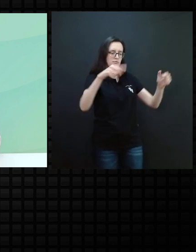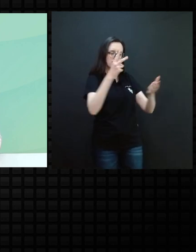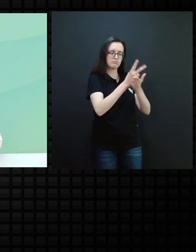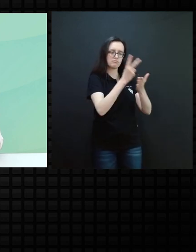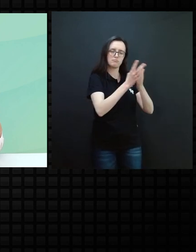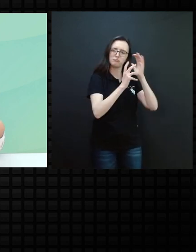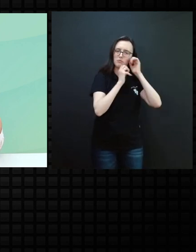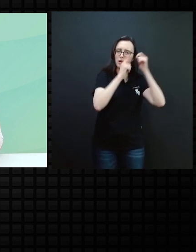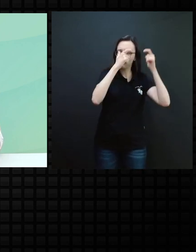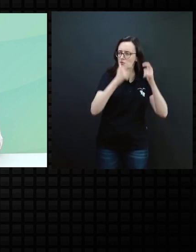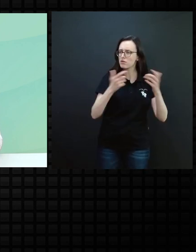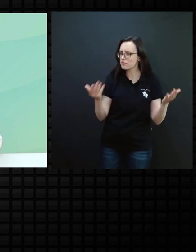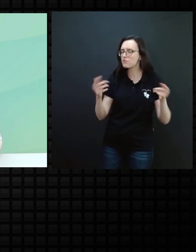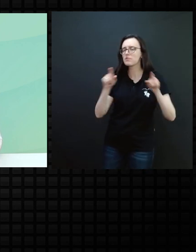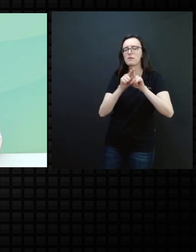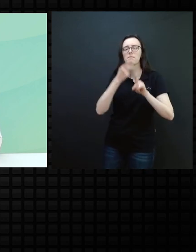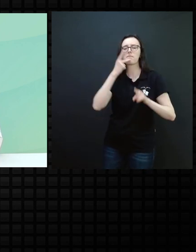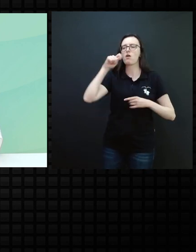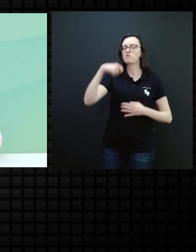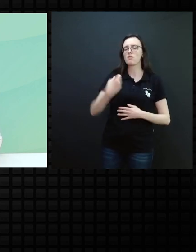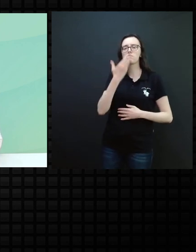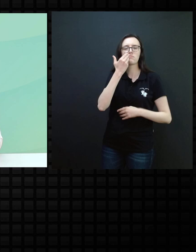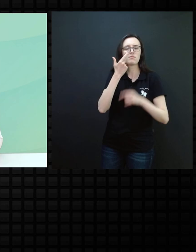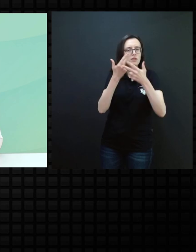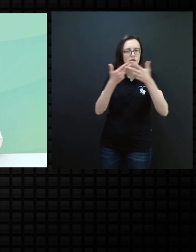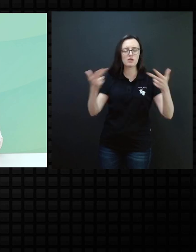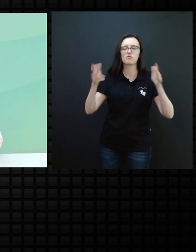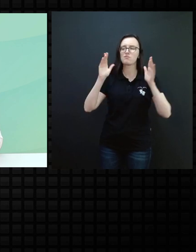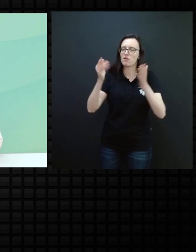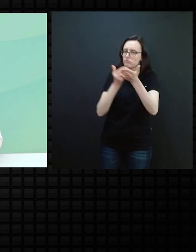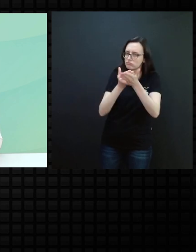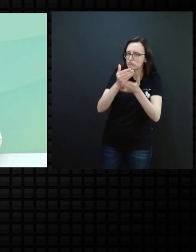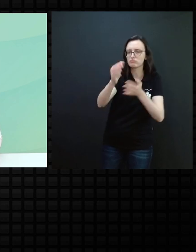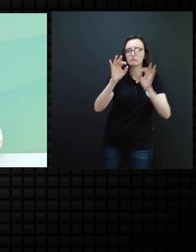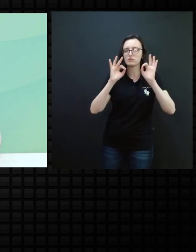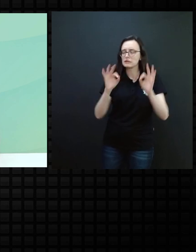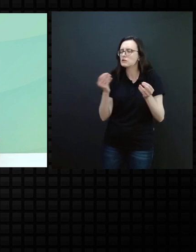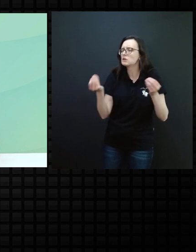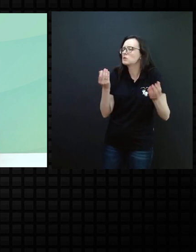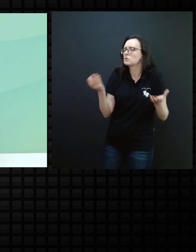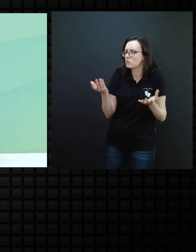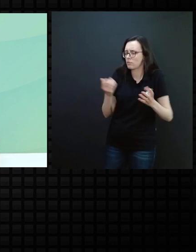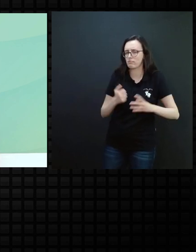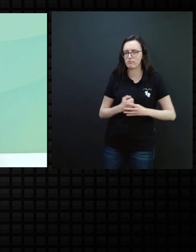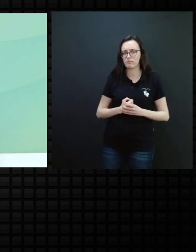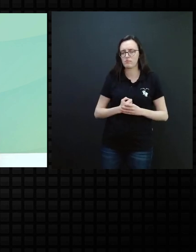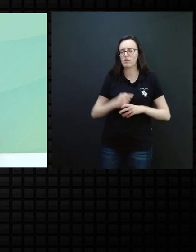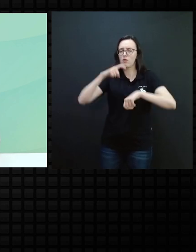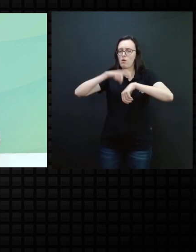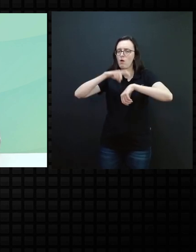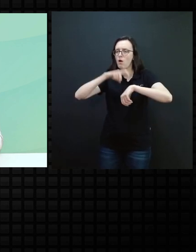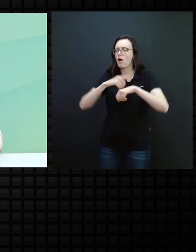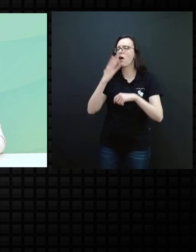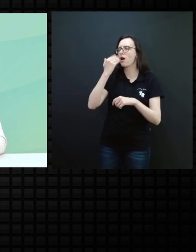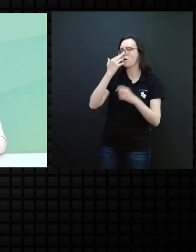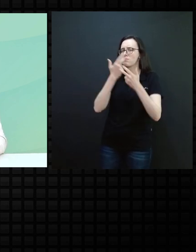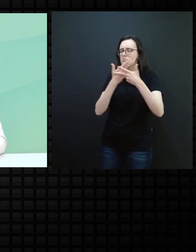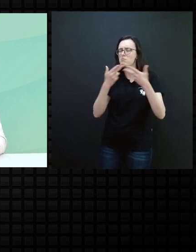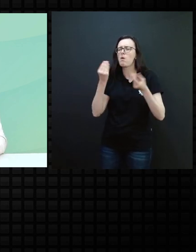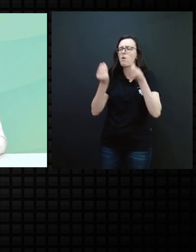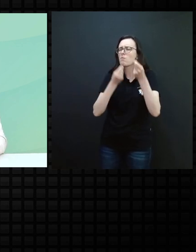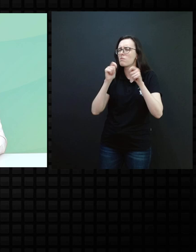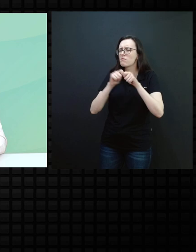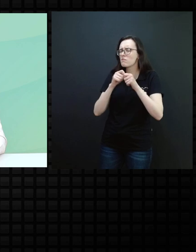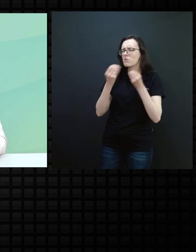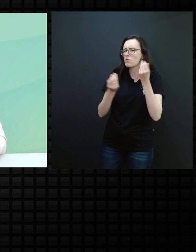local. E mesmo em questão da alimentação, já se inicia aí, Carol, os horários de alimentação, como que é